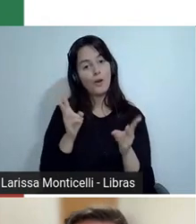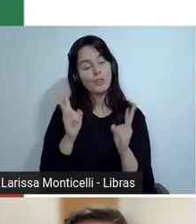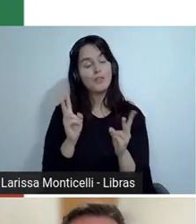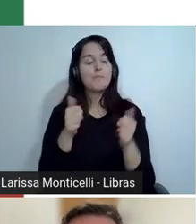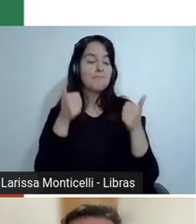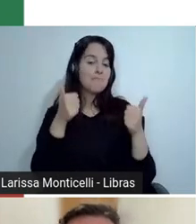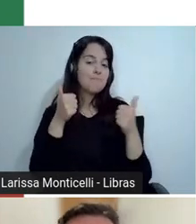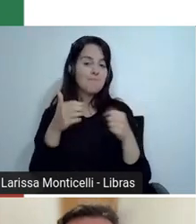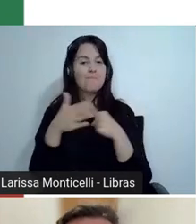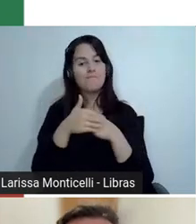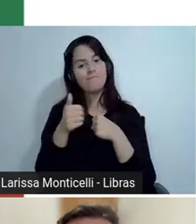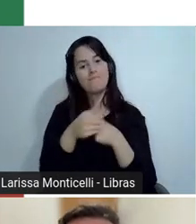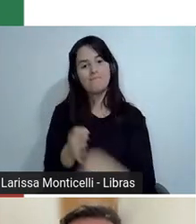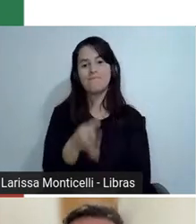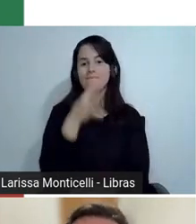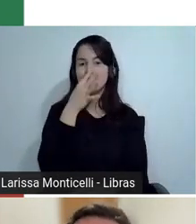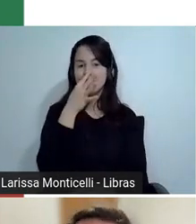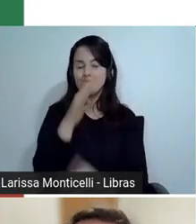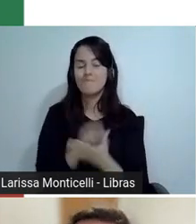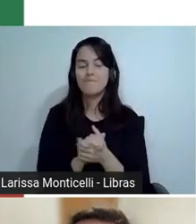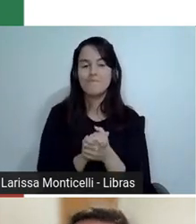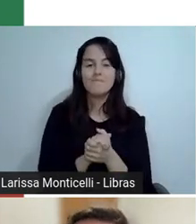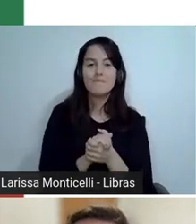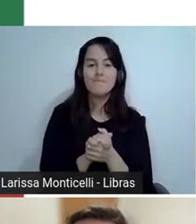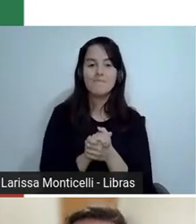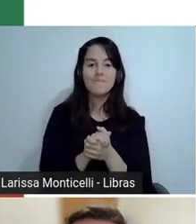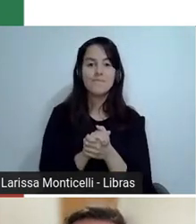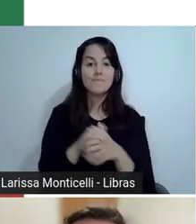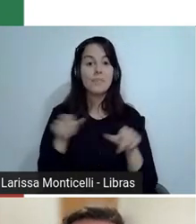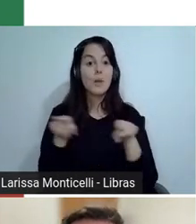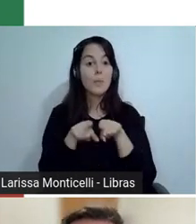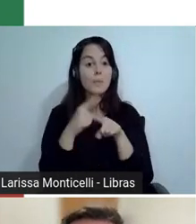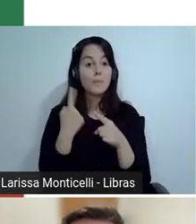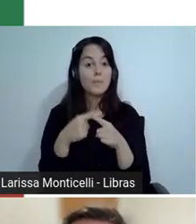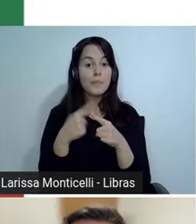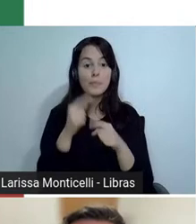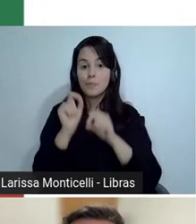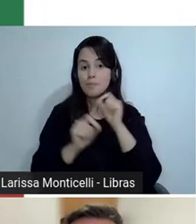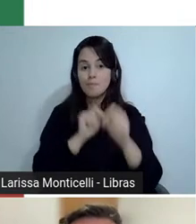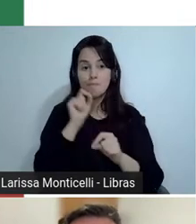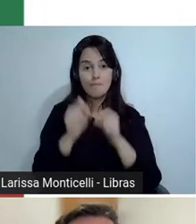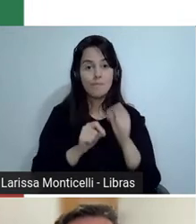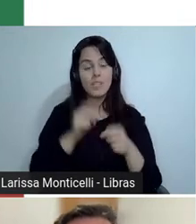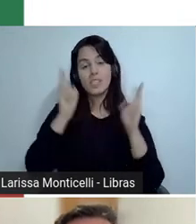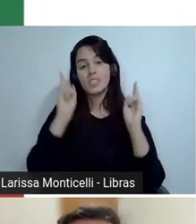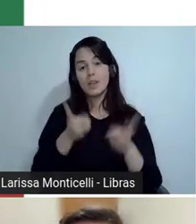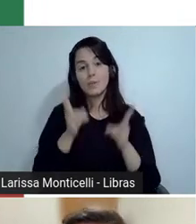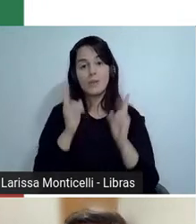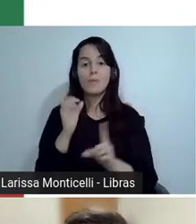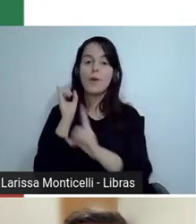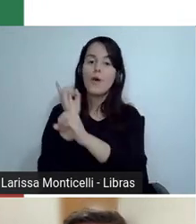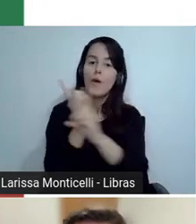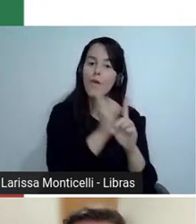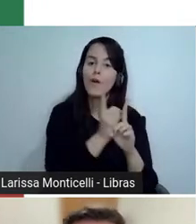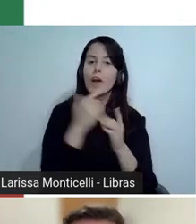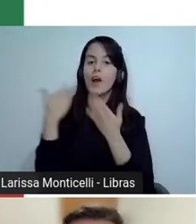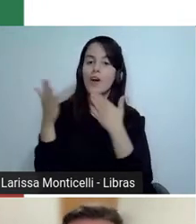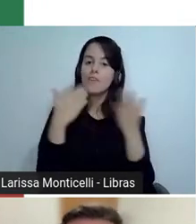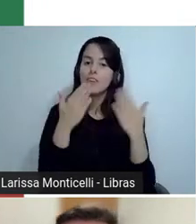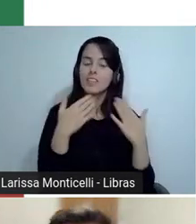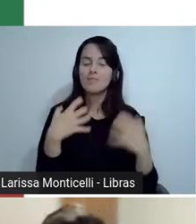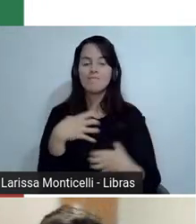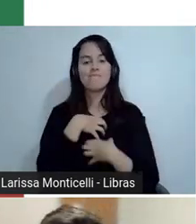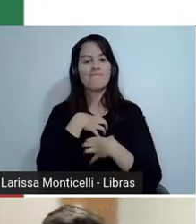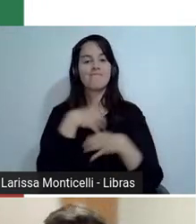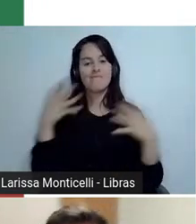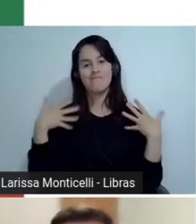um T aqui. Adoráveis. Porque toda vez que a gente vem conversar com vocês aqui a gente fica muito empolgado, né, Fernanda?